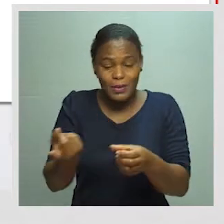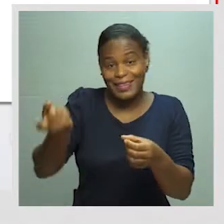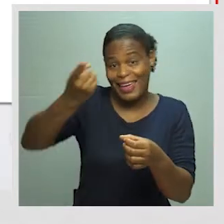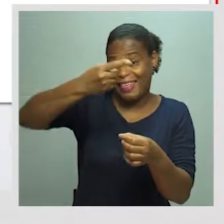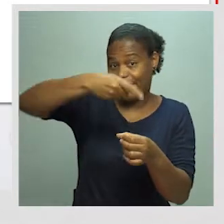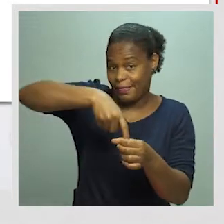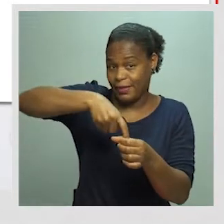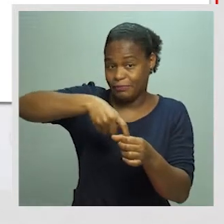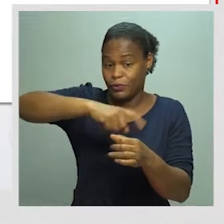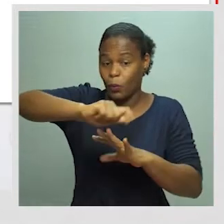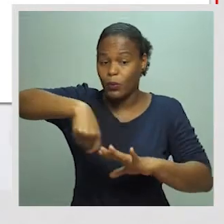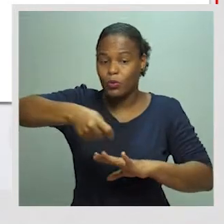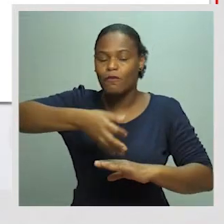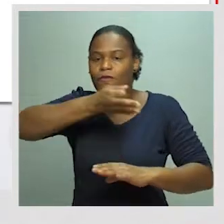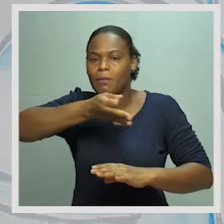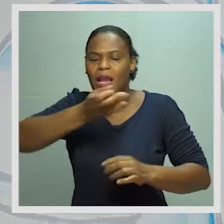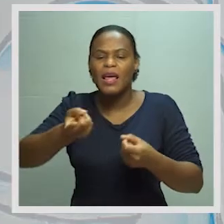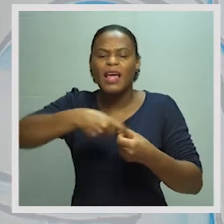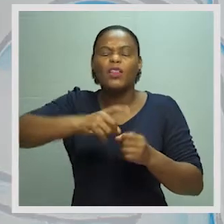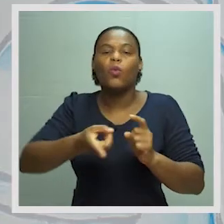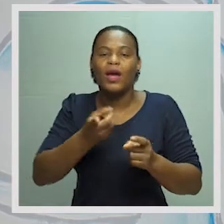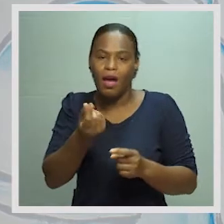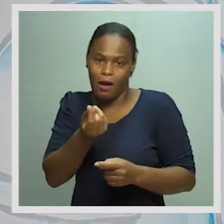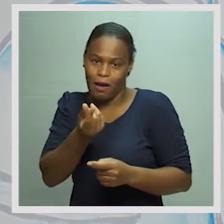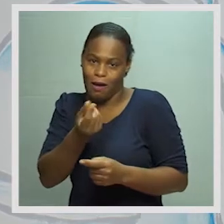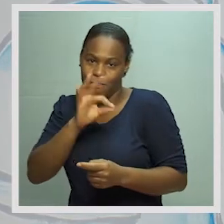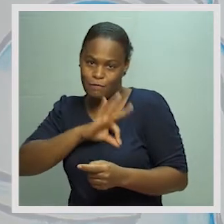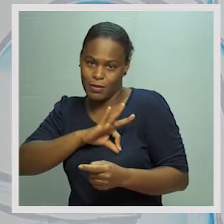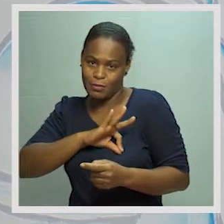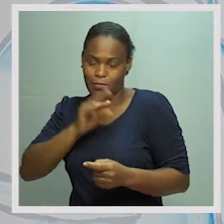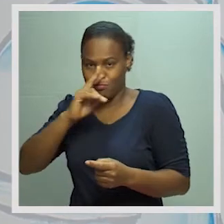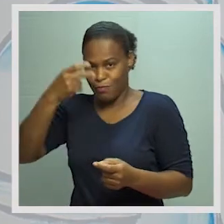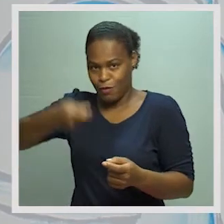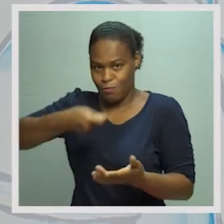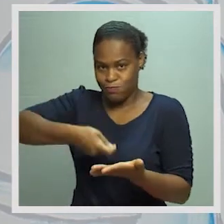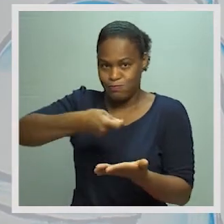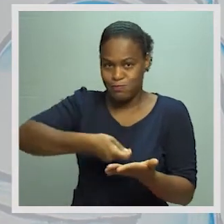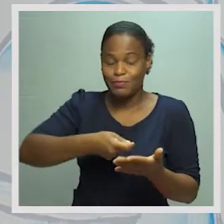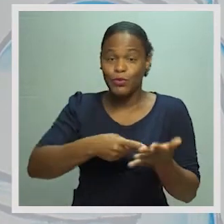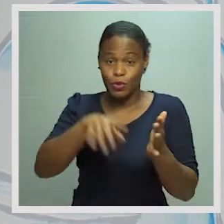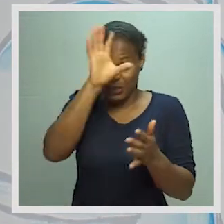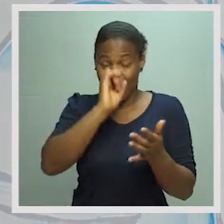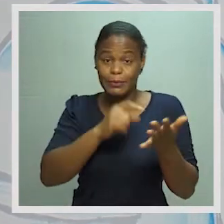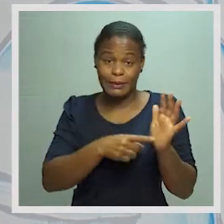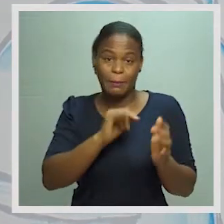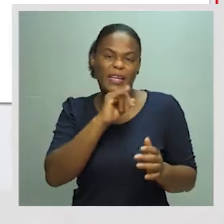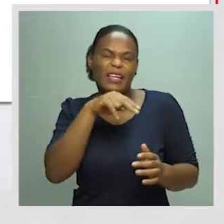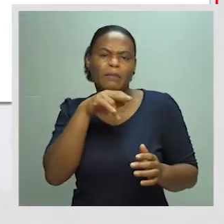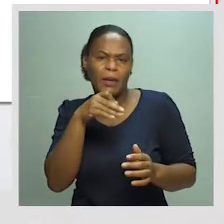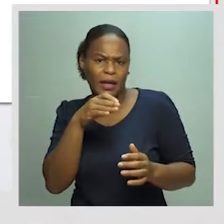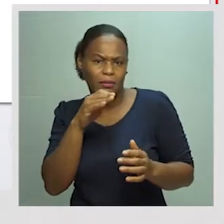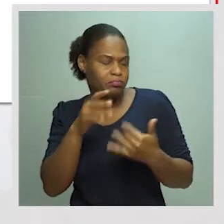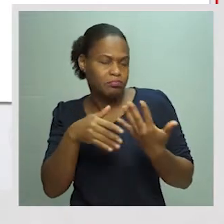Portanto, recursos de famílias é o que é que entra? Vencimentos e prestações sociais, que entra, do Estado. É recurso para